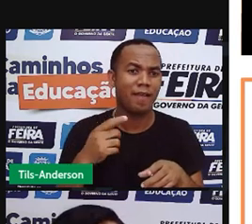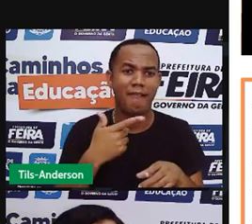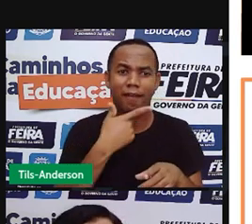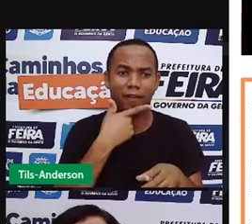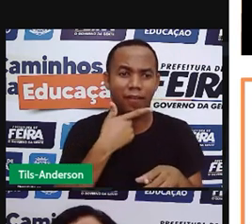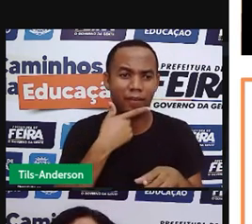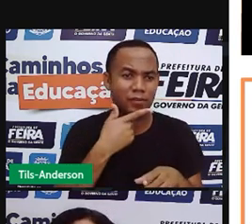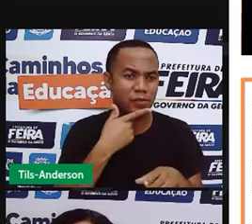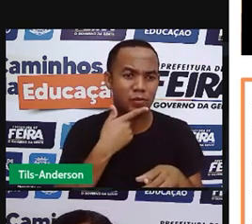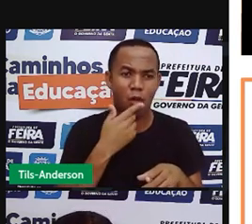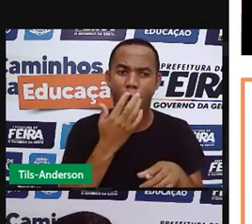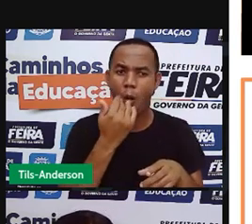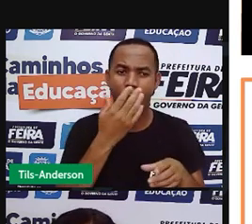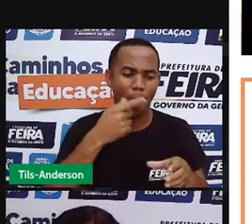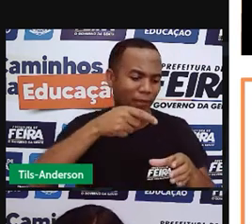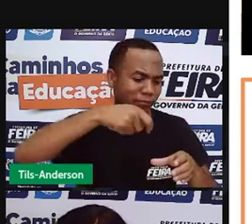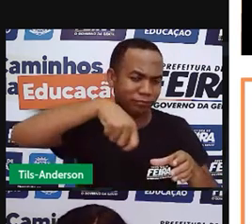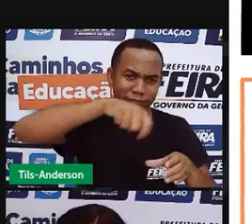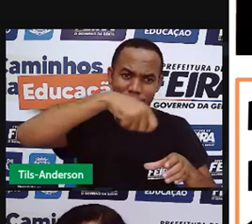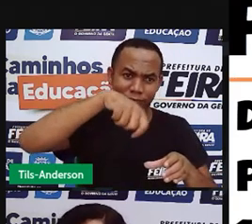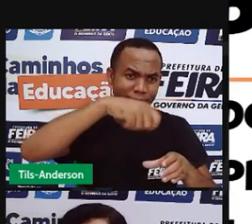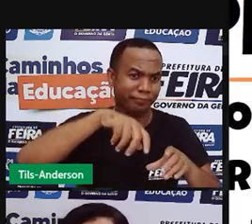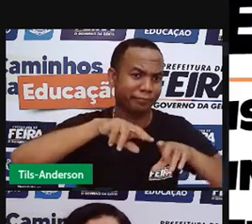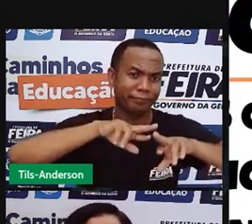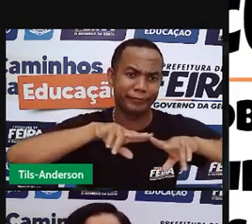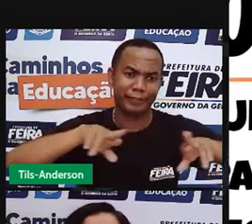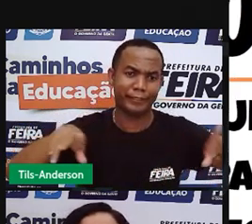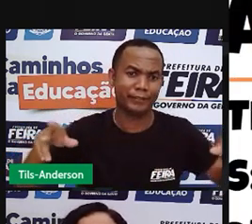falhada para o seu próprio consumo.